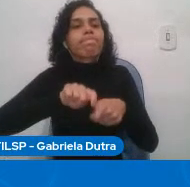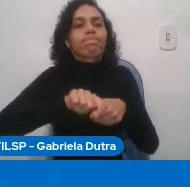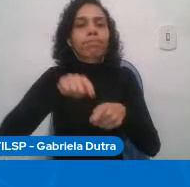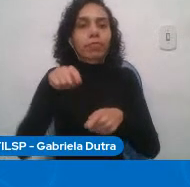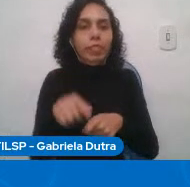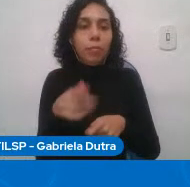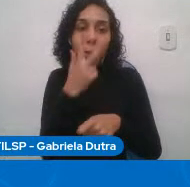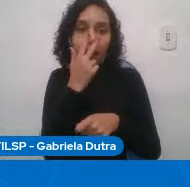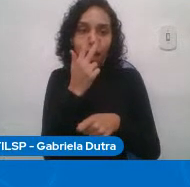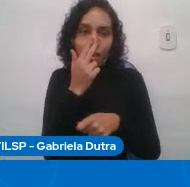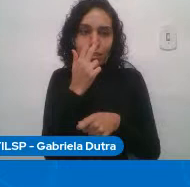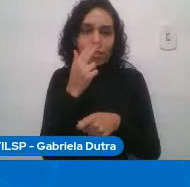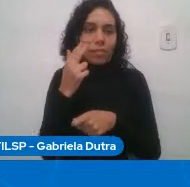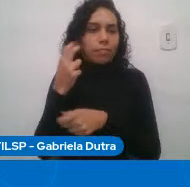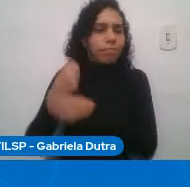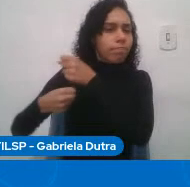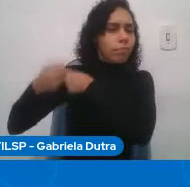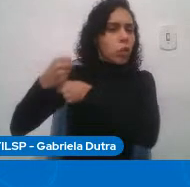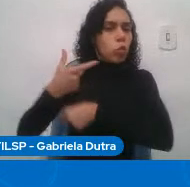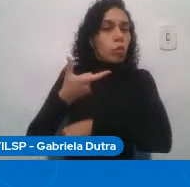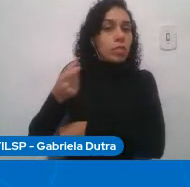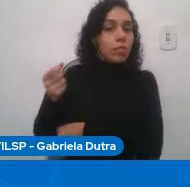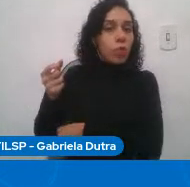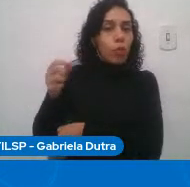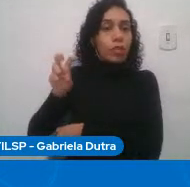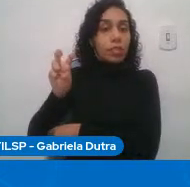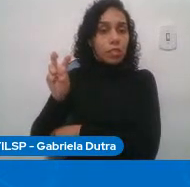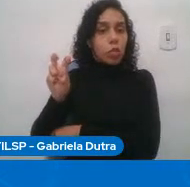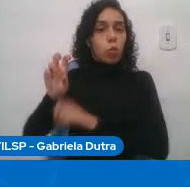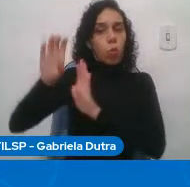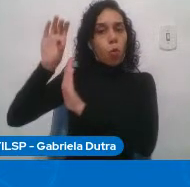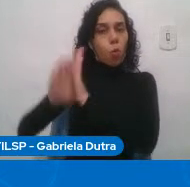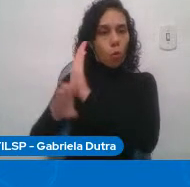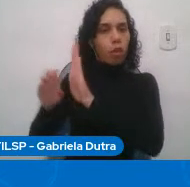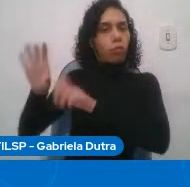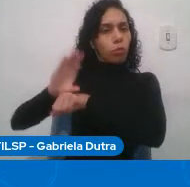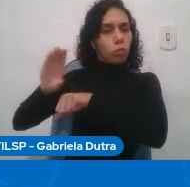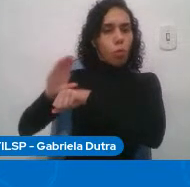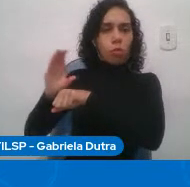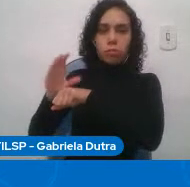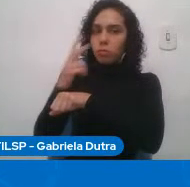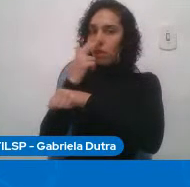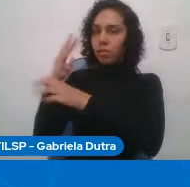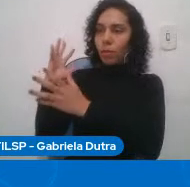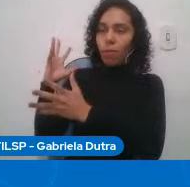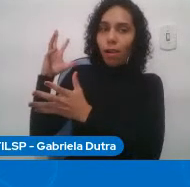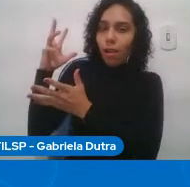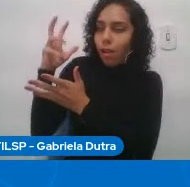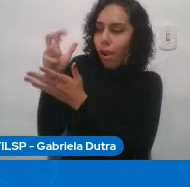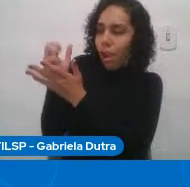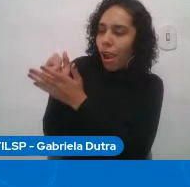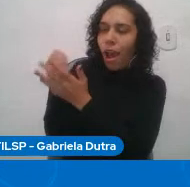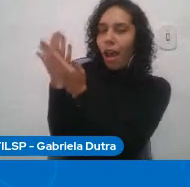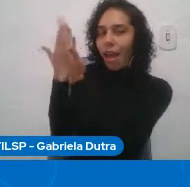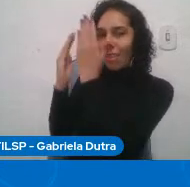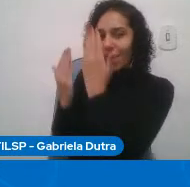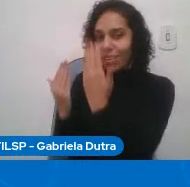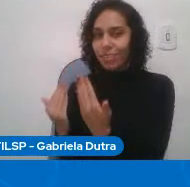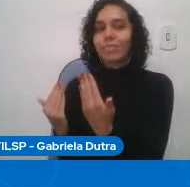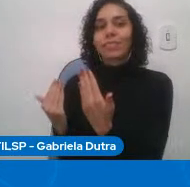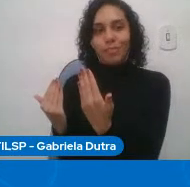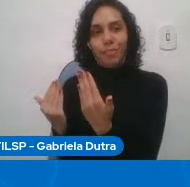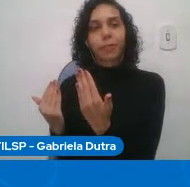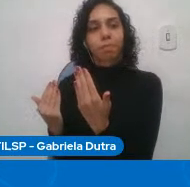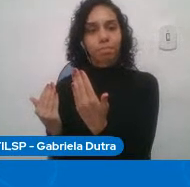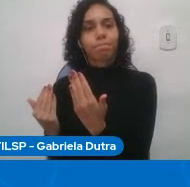de 2005 2007 e eles usam eles representam essa